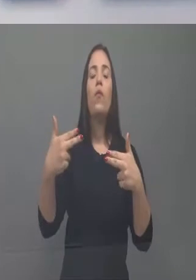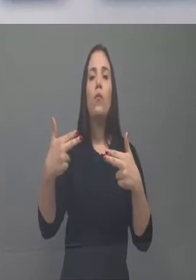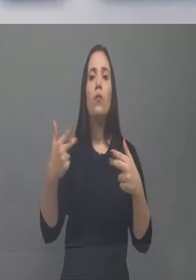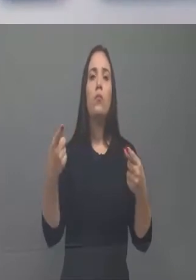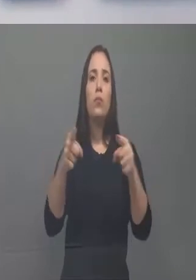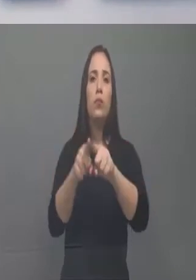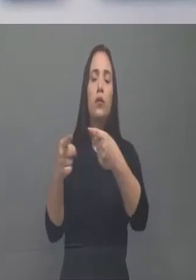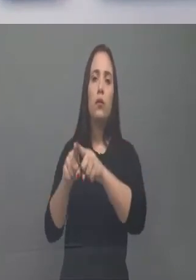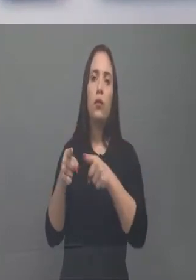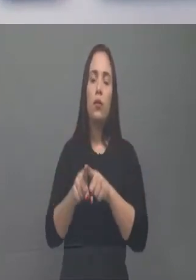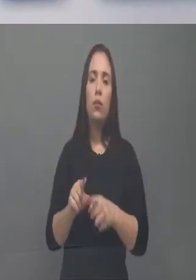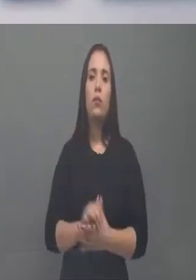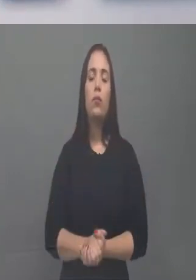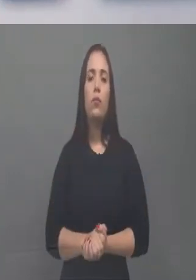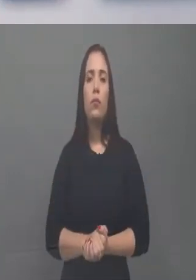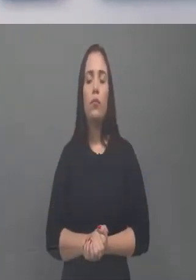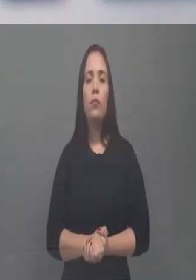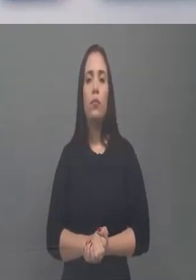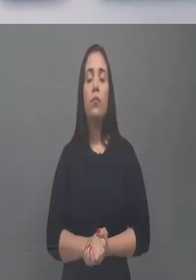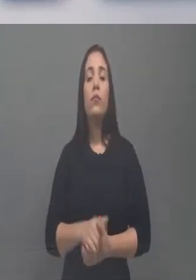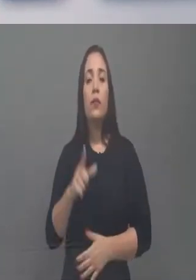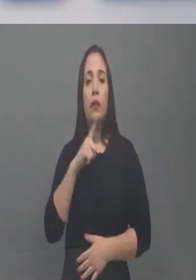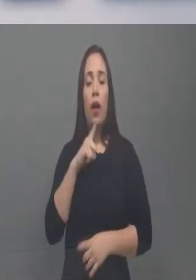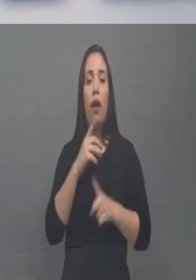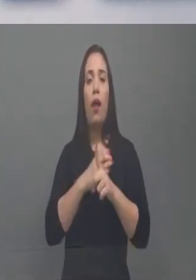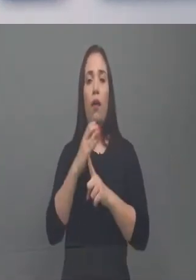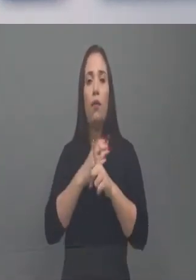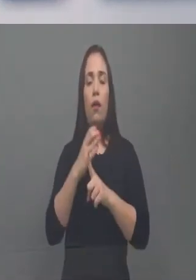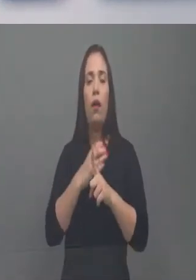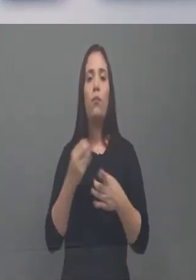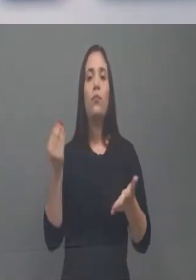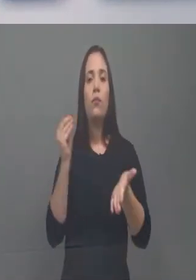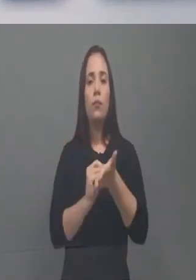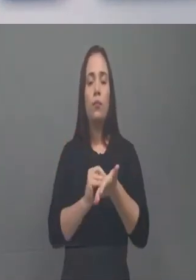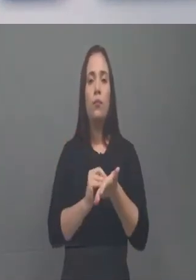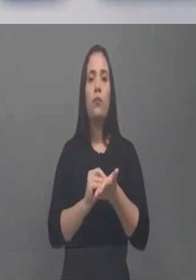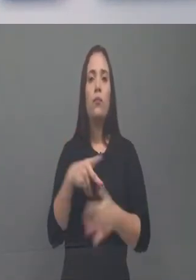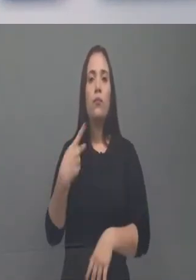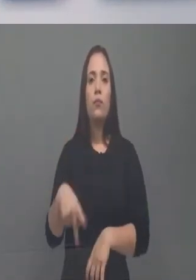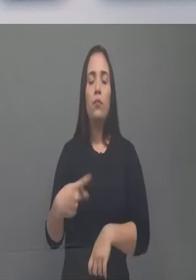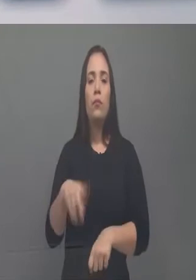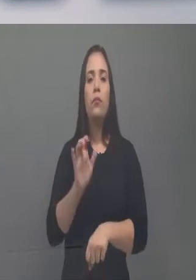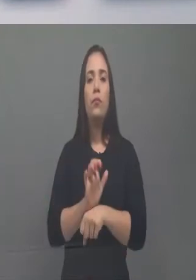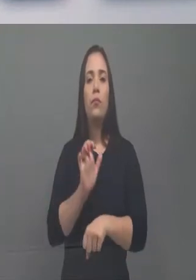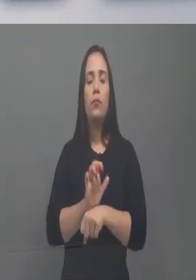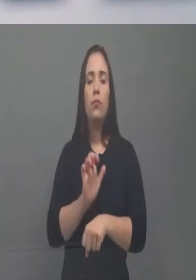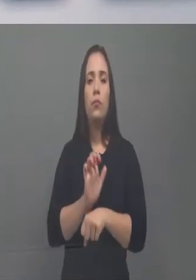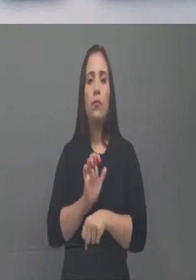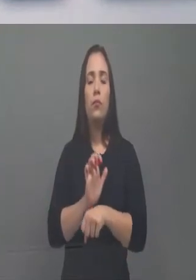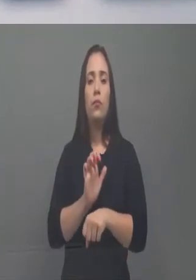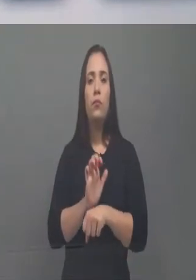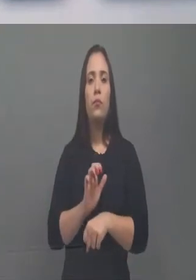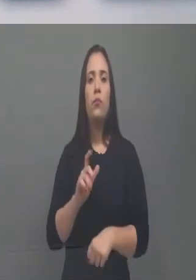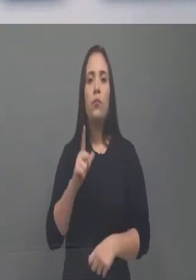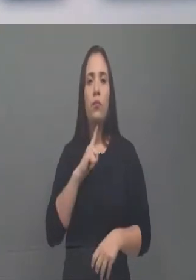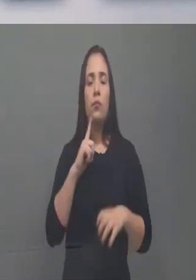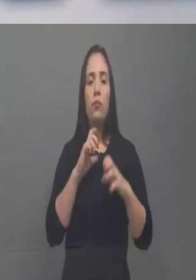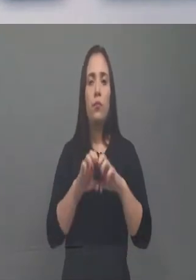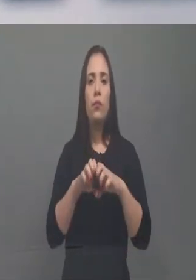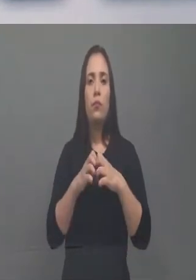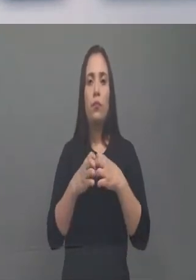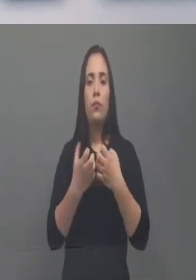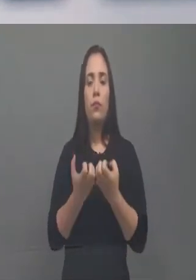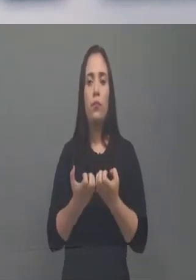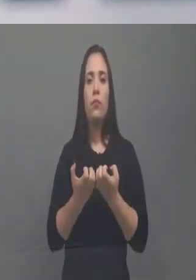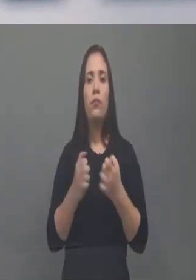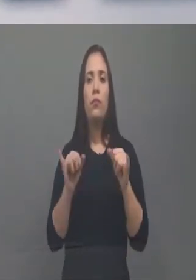patrocinadores, né. É um evento que está no calendário oficial do Estado, é um evento que, de evangelização